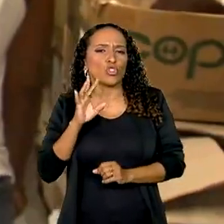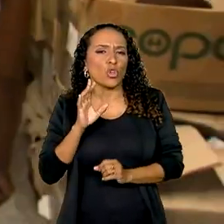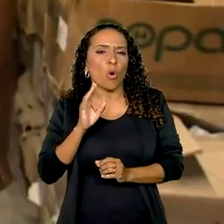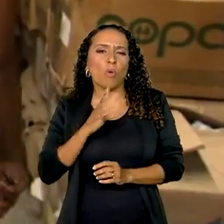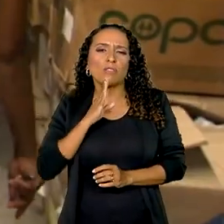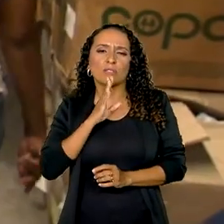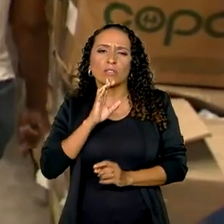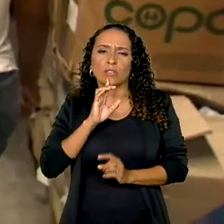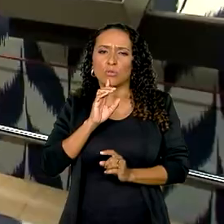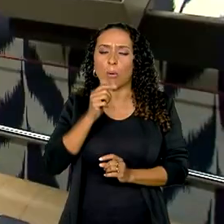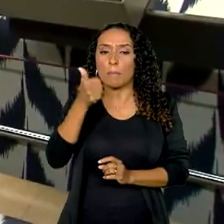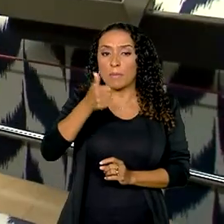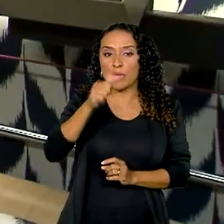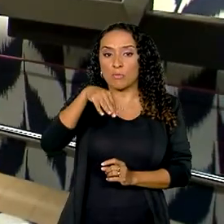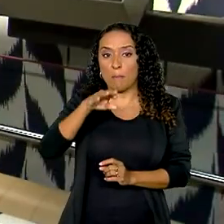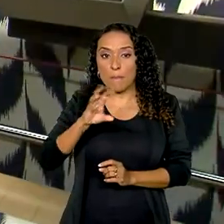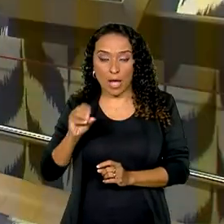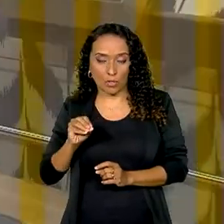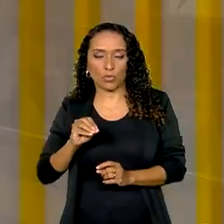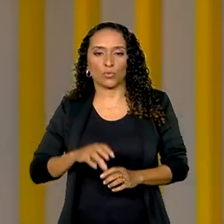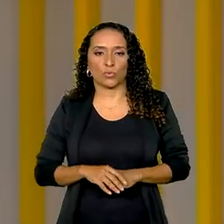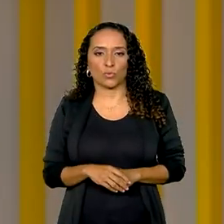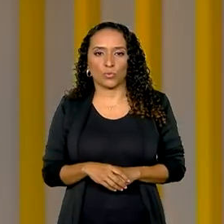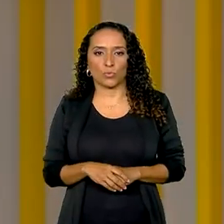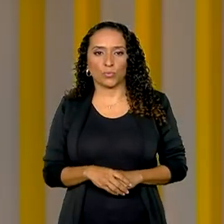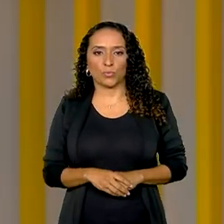conhecido em 1º de março.